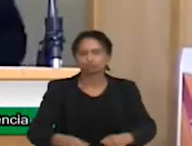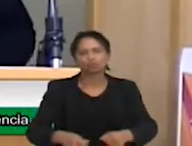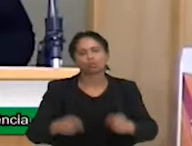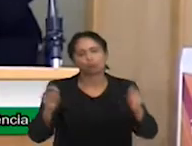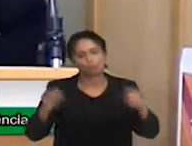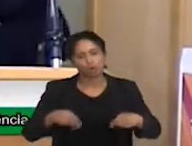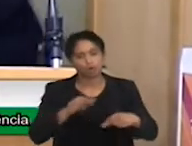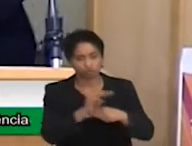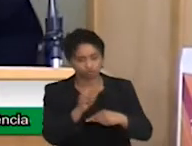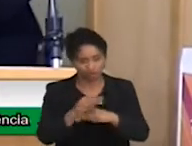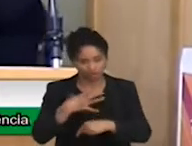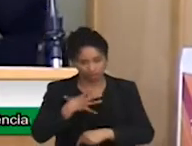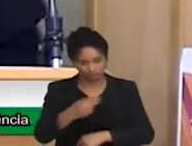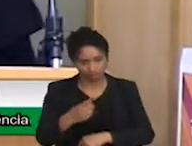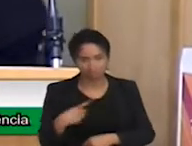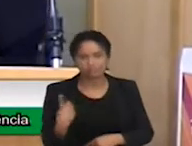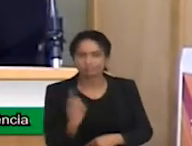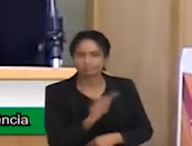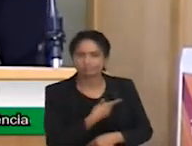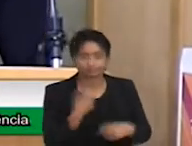Vou agradecer. Obrigada pela